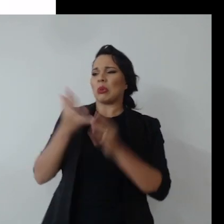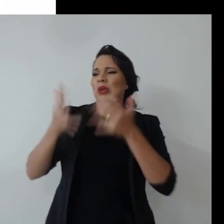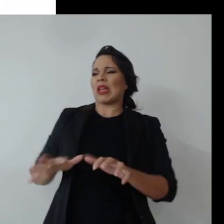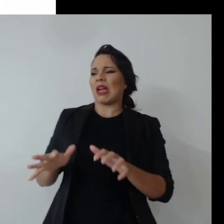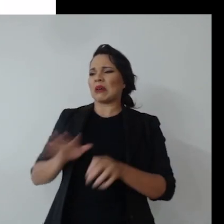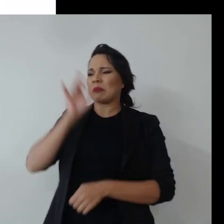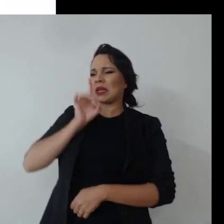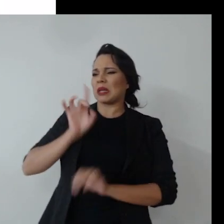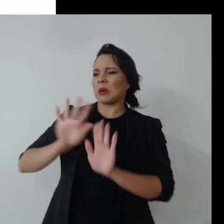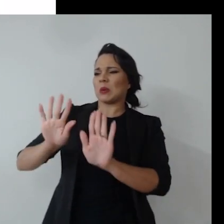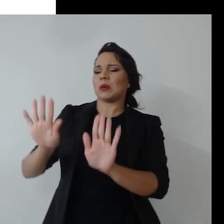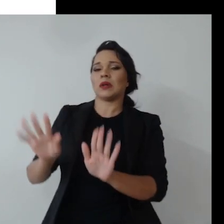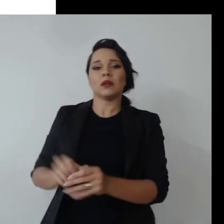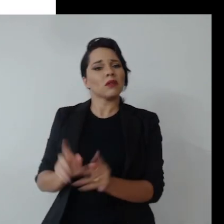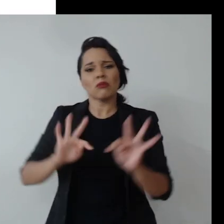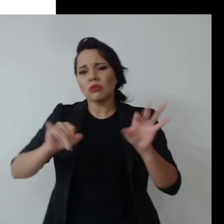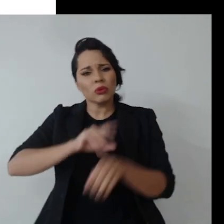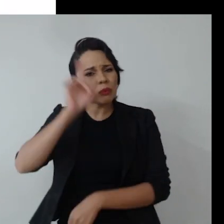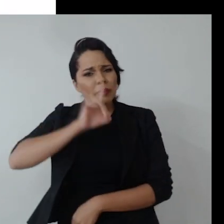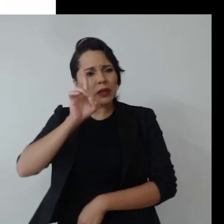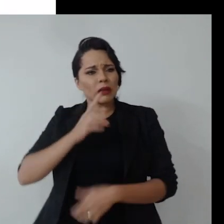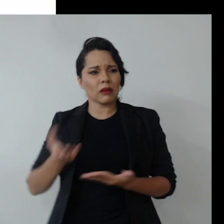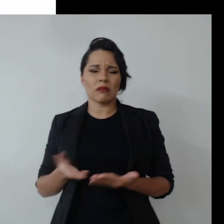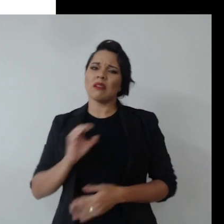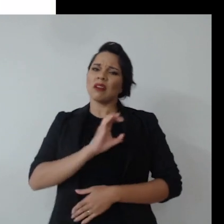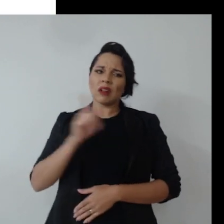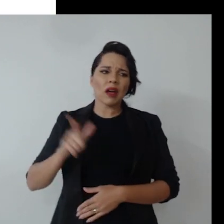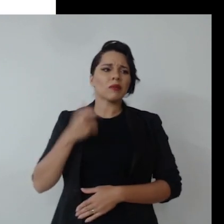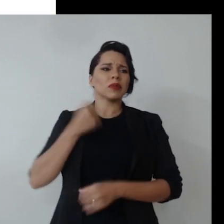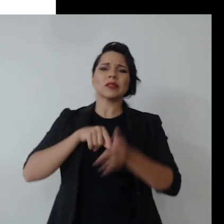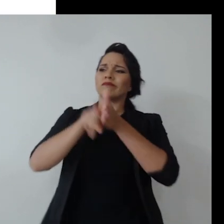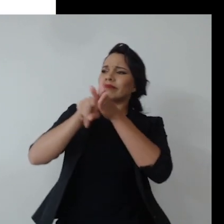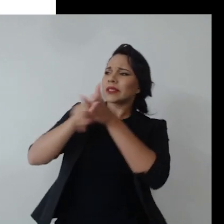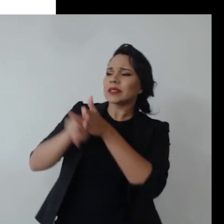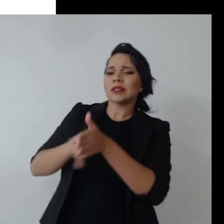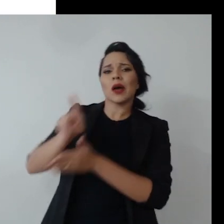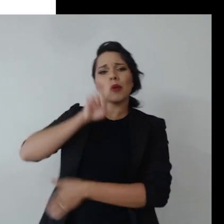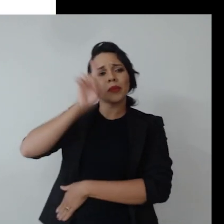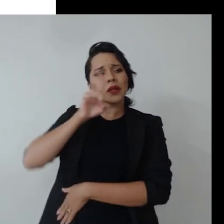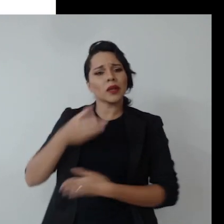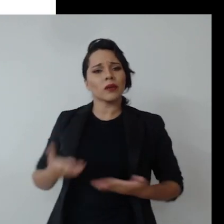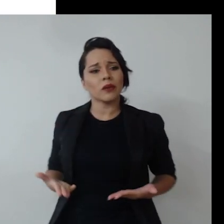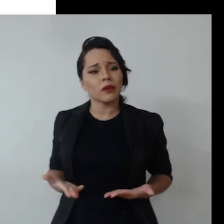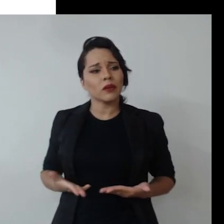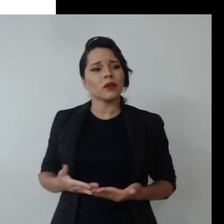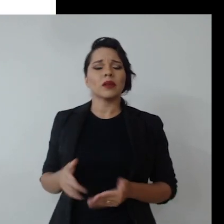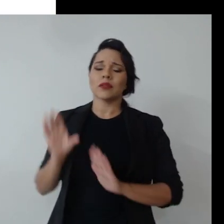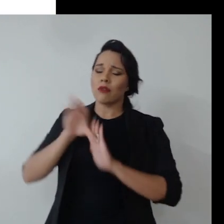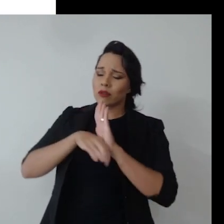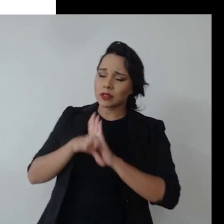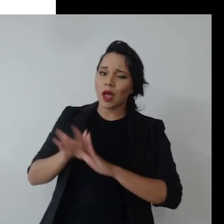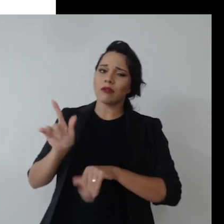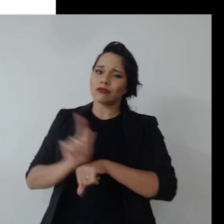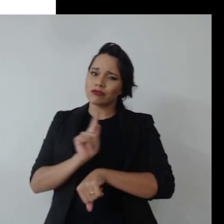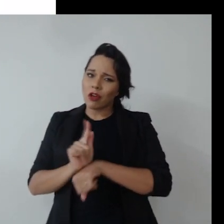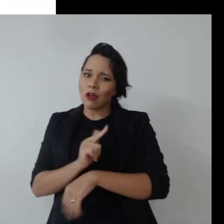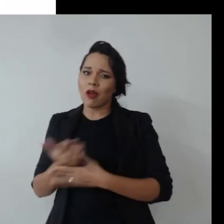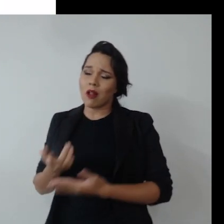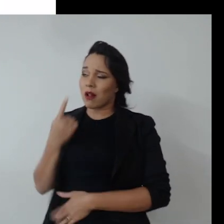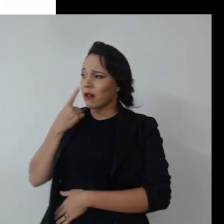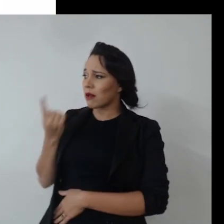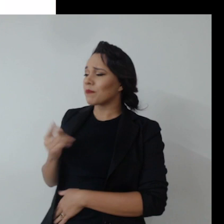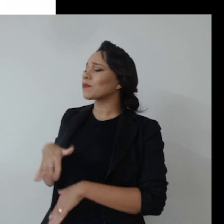não quero, tem risco. Cara, tudo tem risco, né? Óbvio que a gente tem que mapear risco. Olha aí, elemento do conceito de governança.